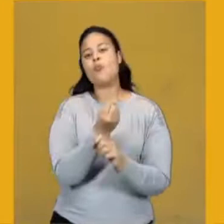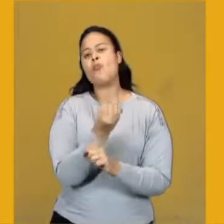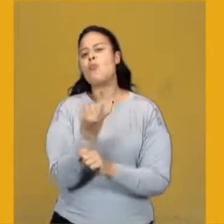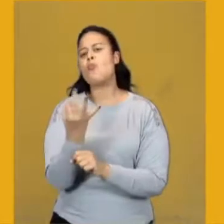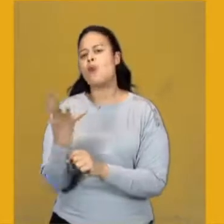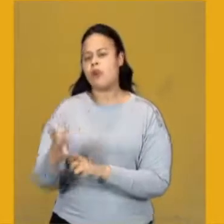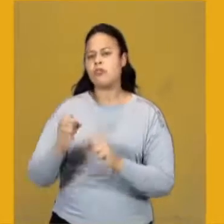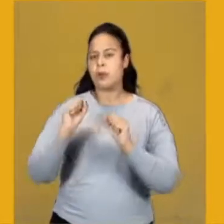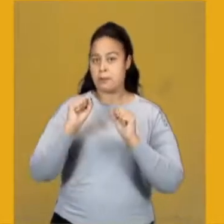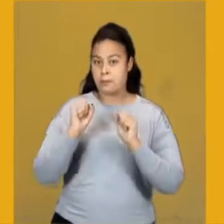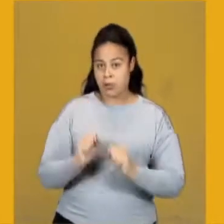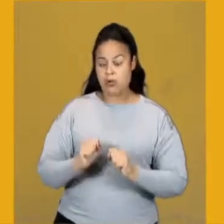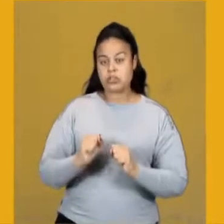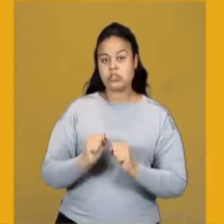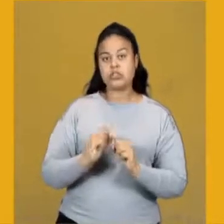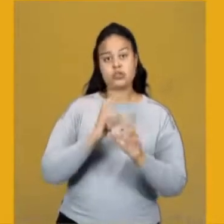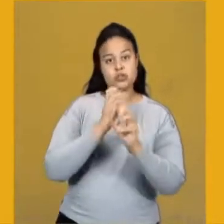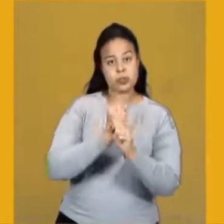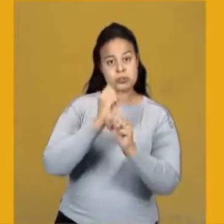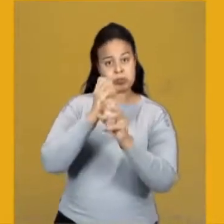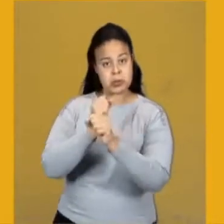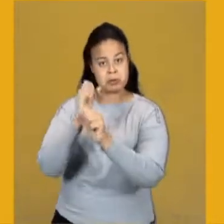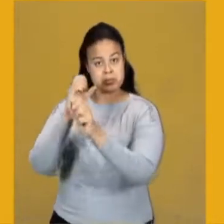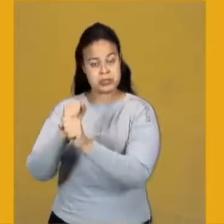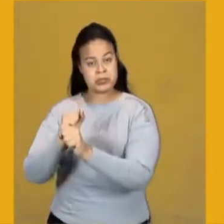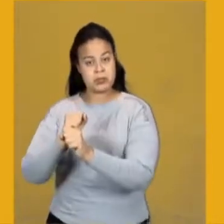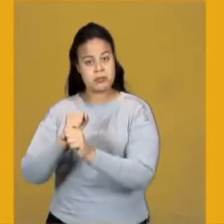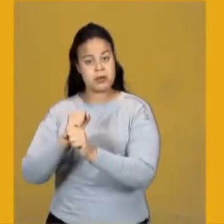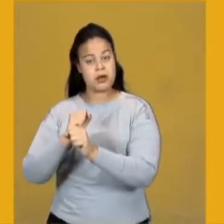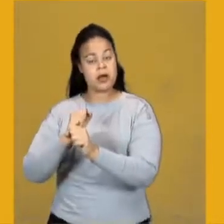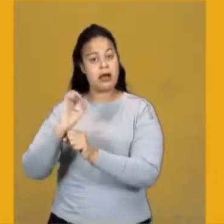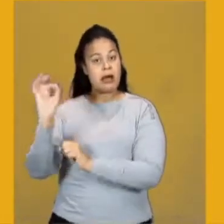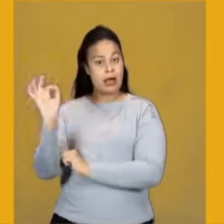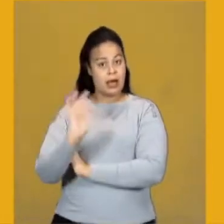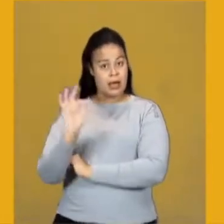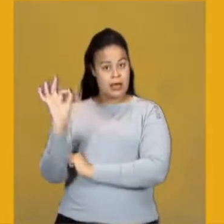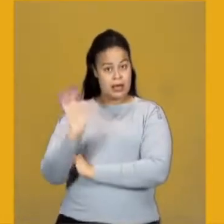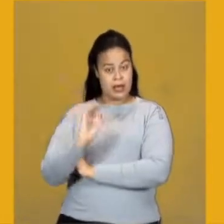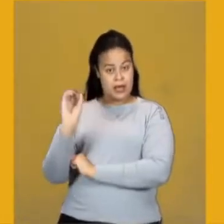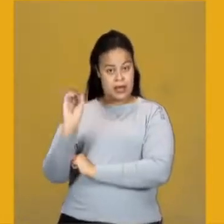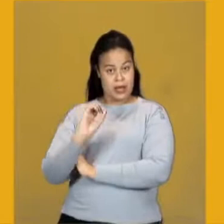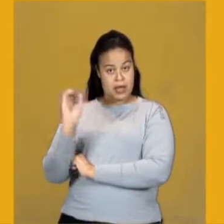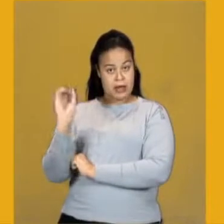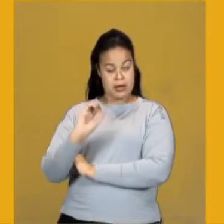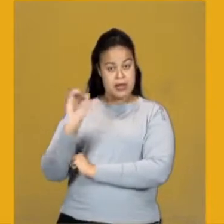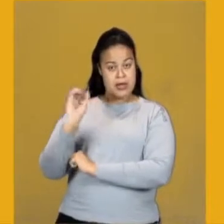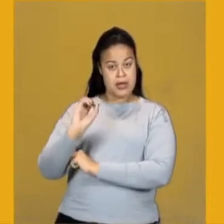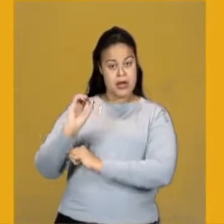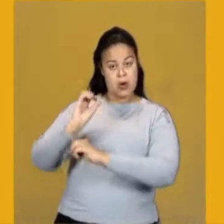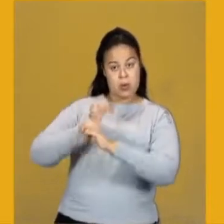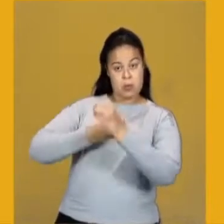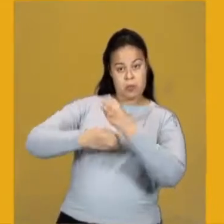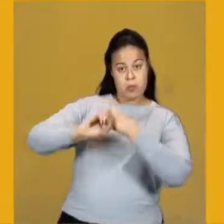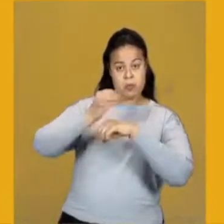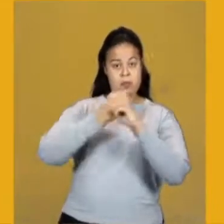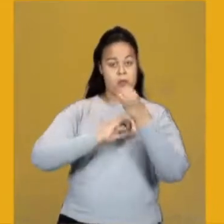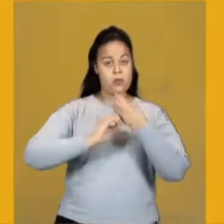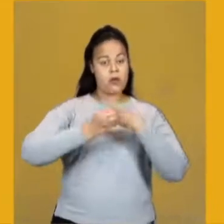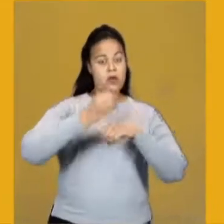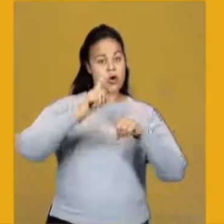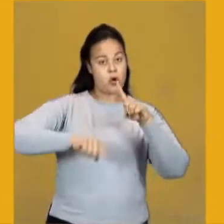como medida do grau de agitação das moléculas que compõe um corpo.